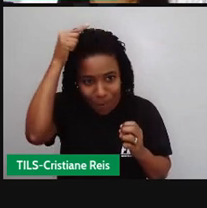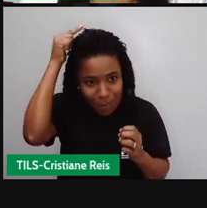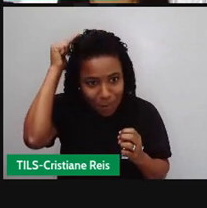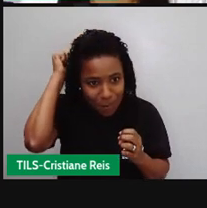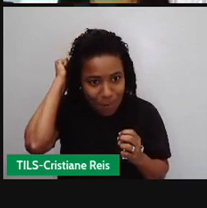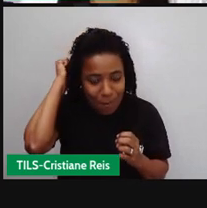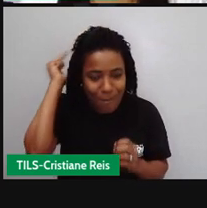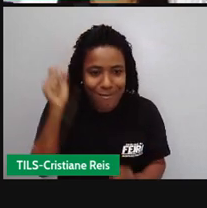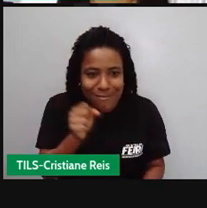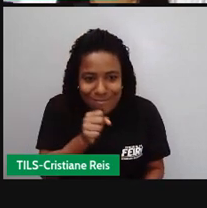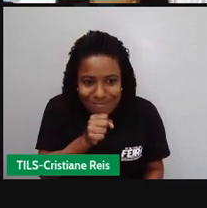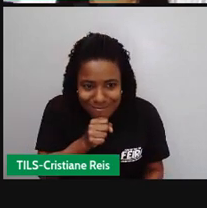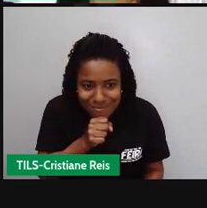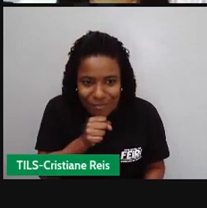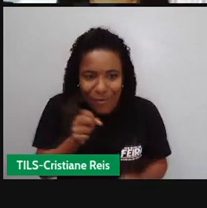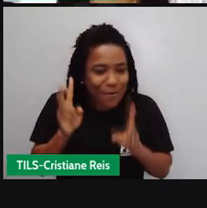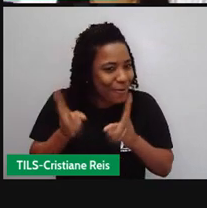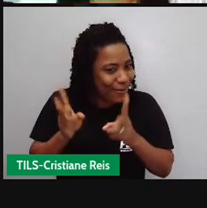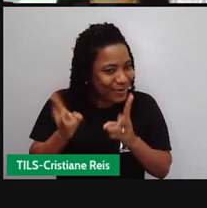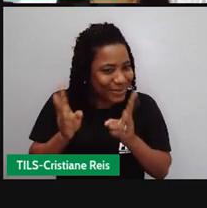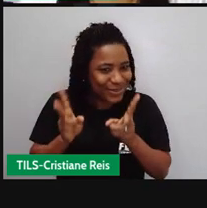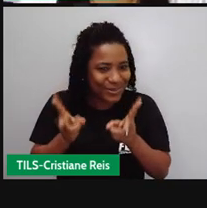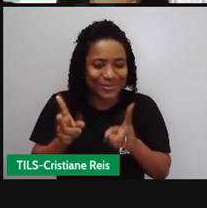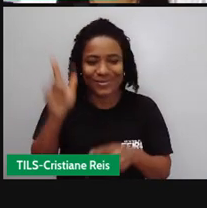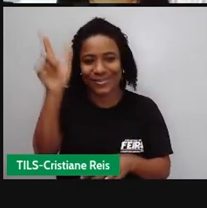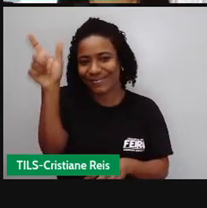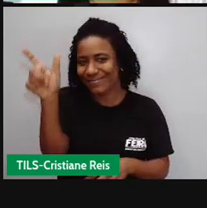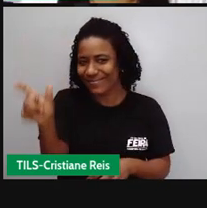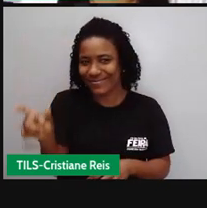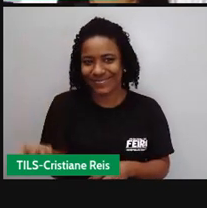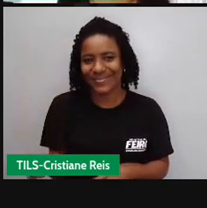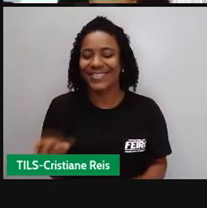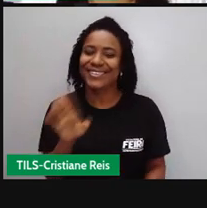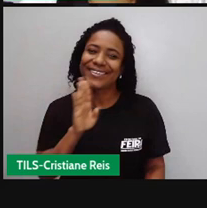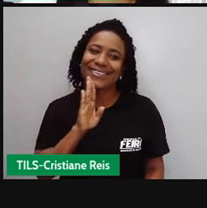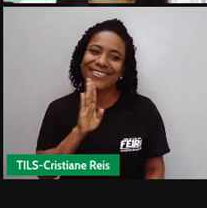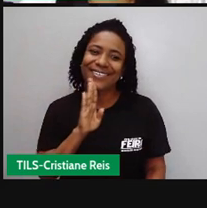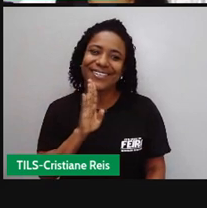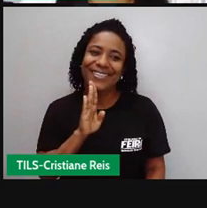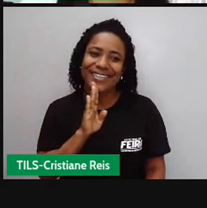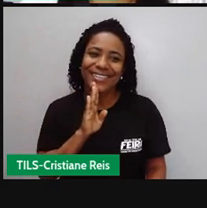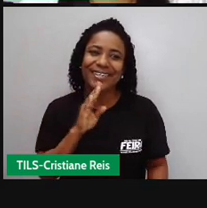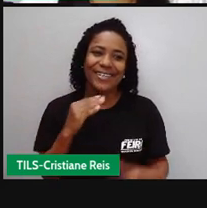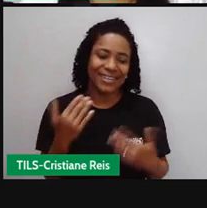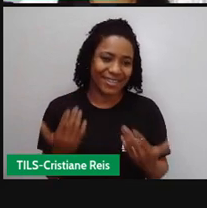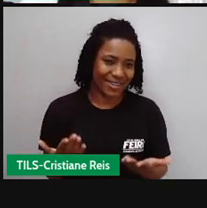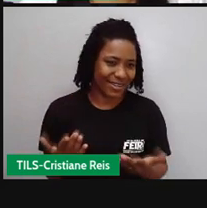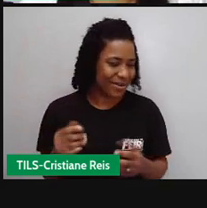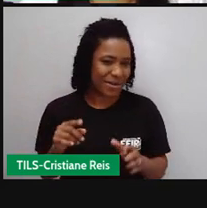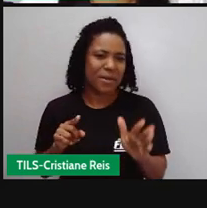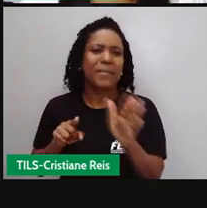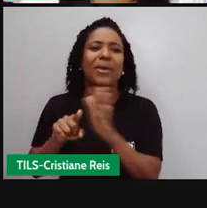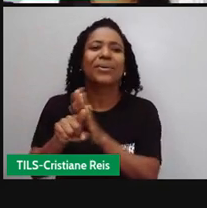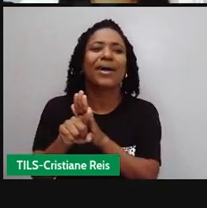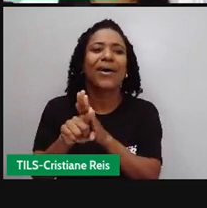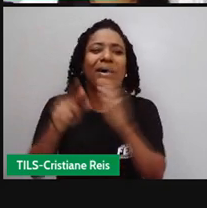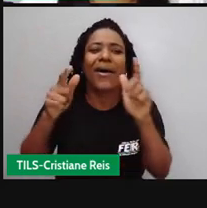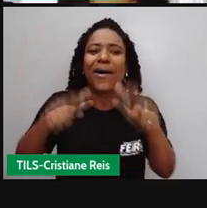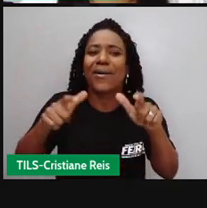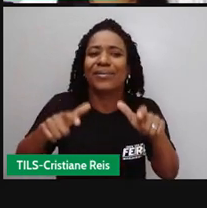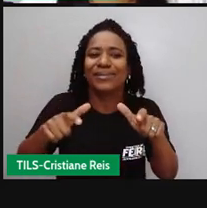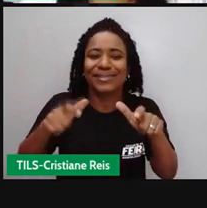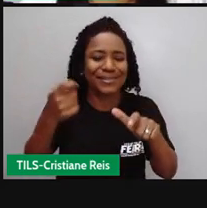mudou nada o homem não precisa perguntar como se chega ao centro da cidade vai a pé